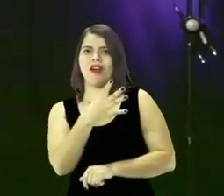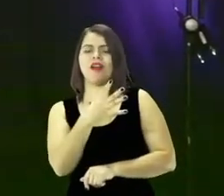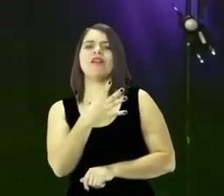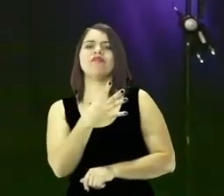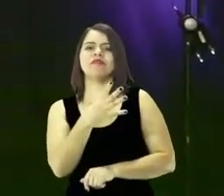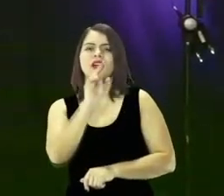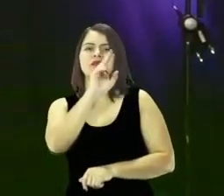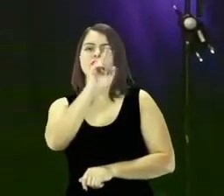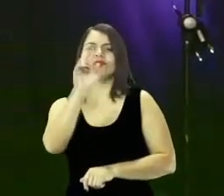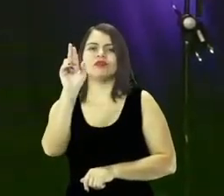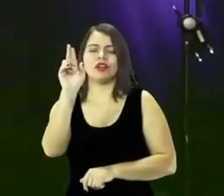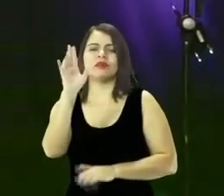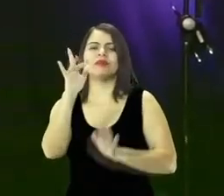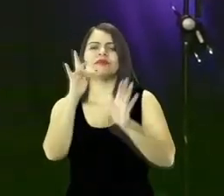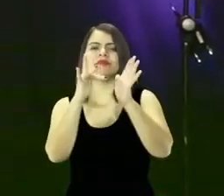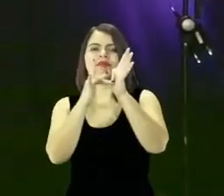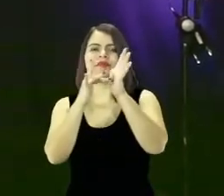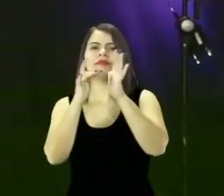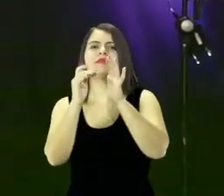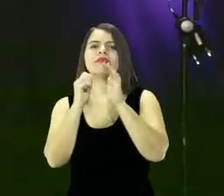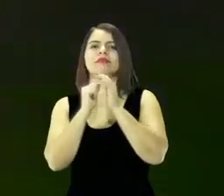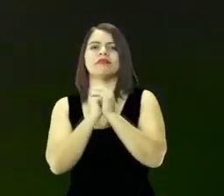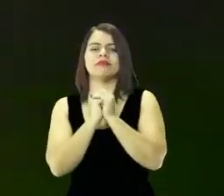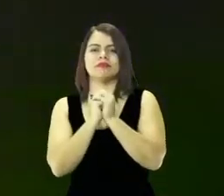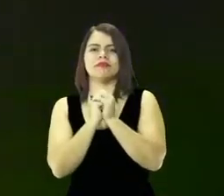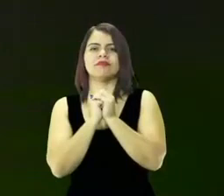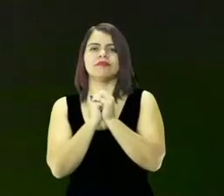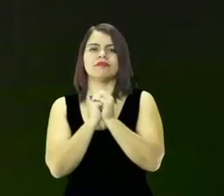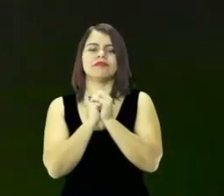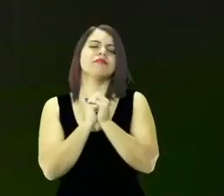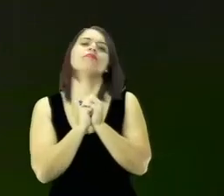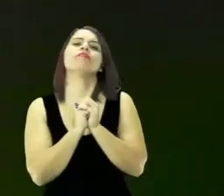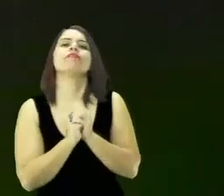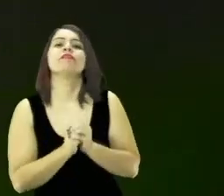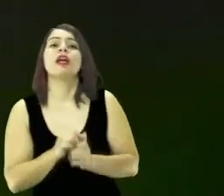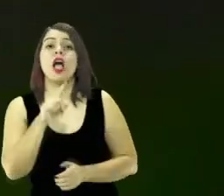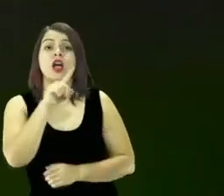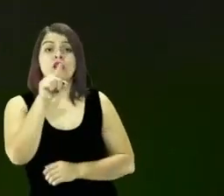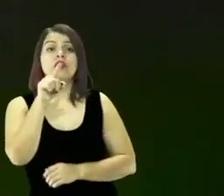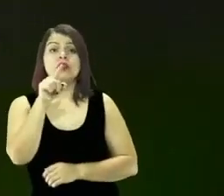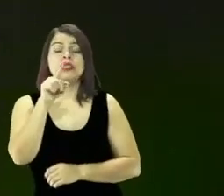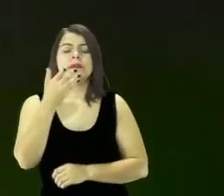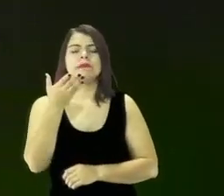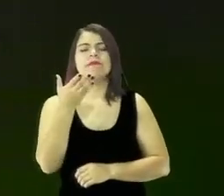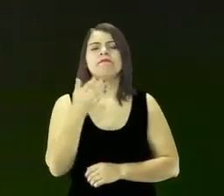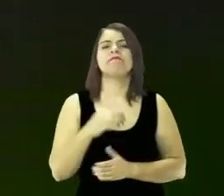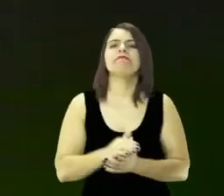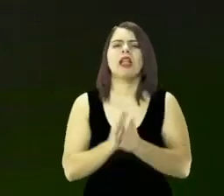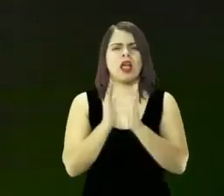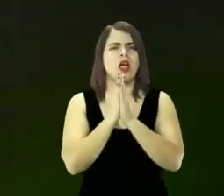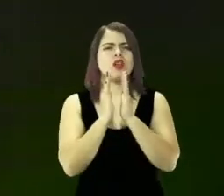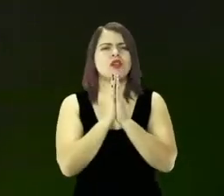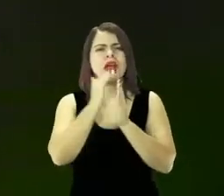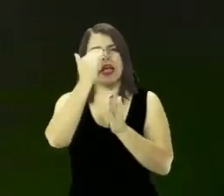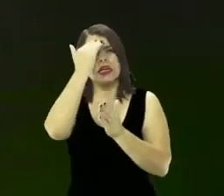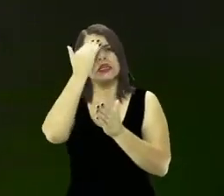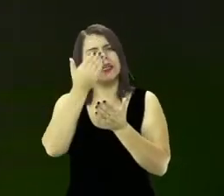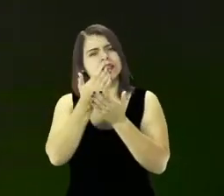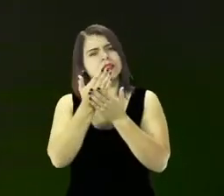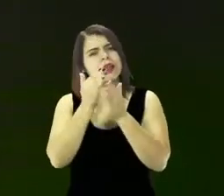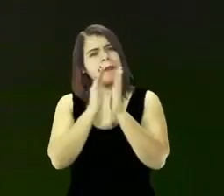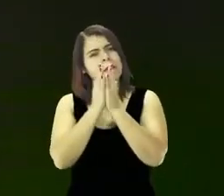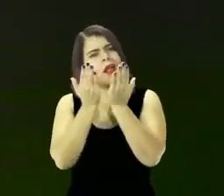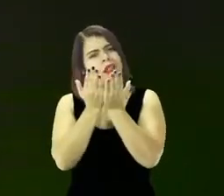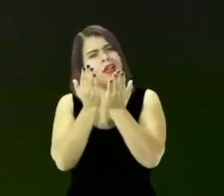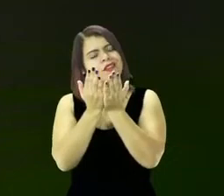em nome de Jesus amém se você fez essa oração comigo creia a palavra de Deus diz em 2 Coríntios